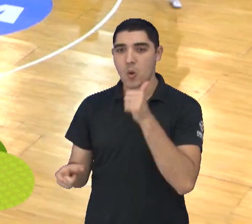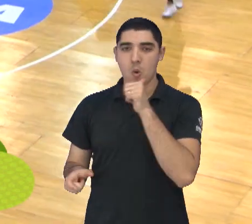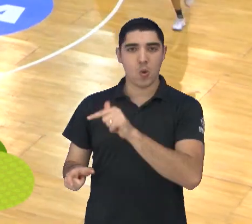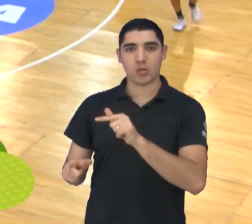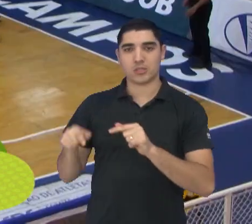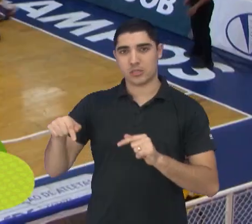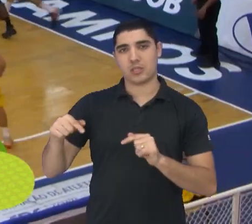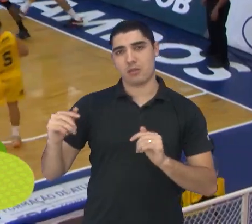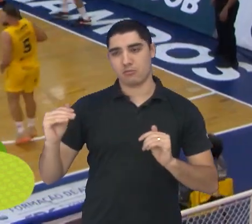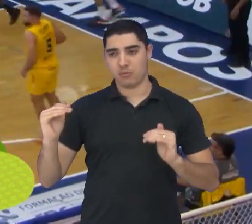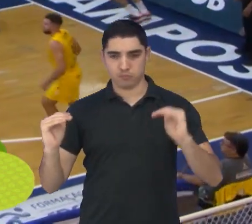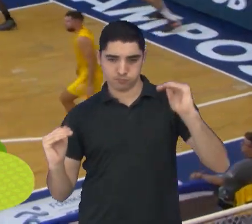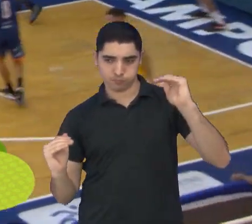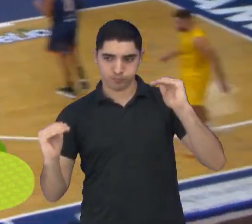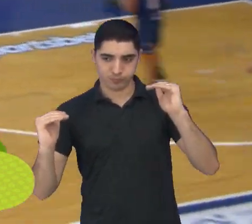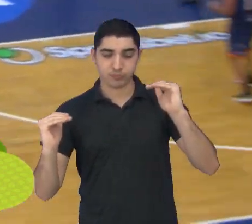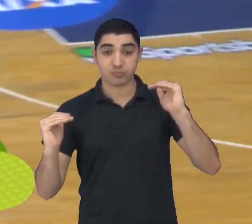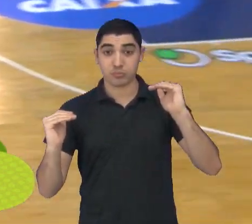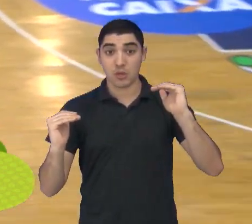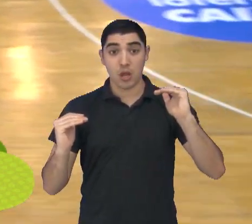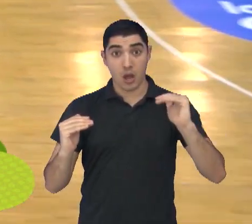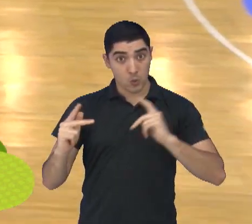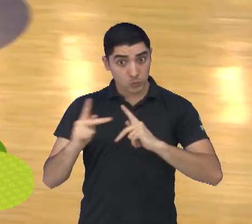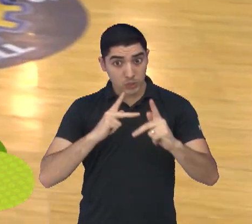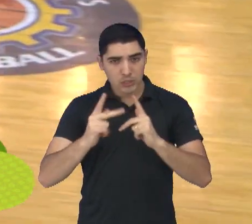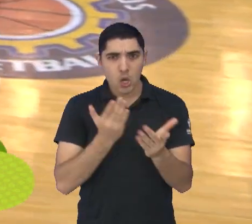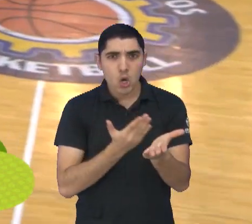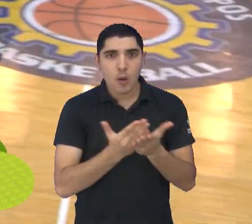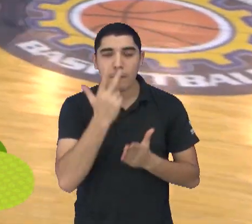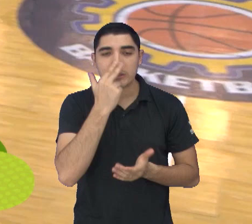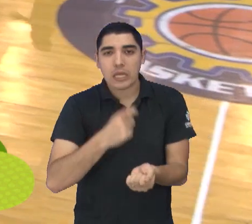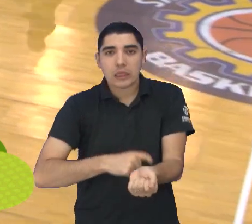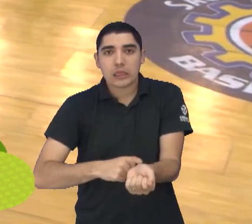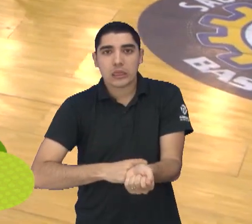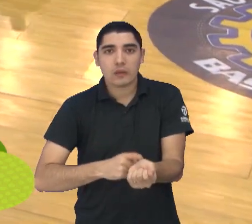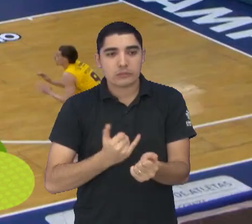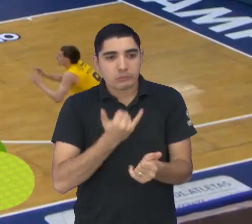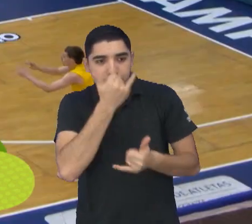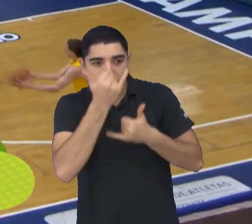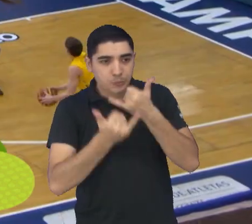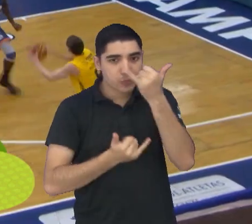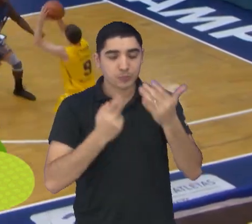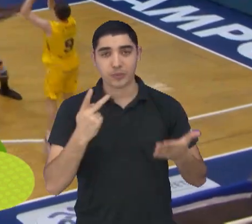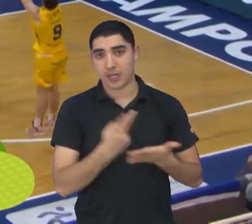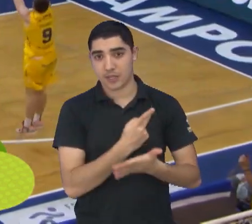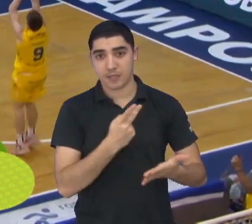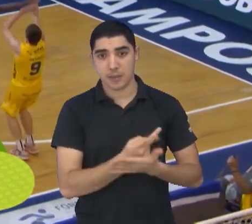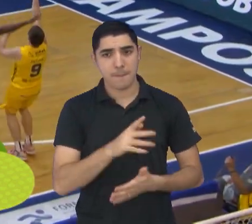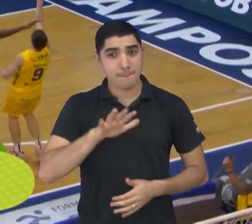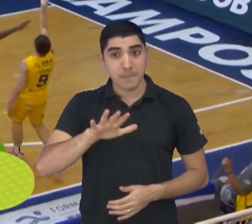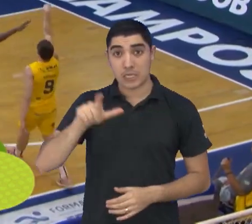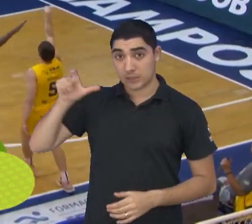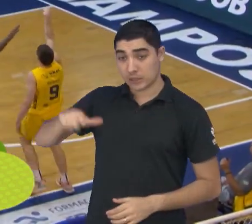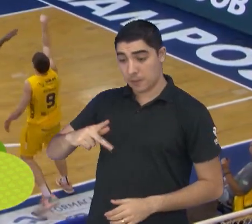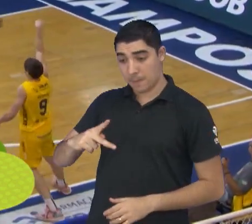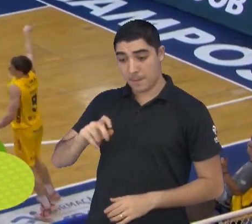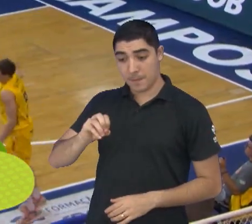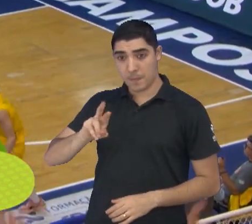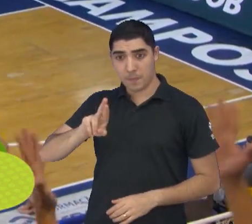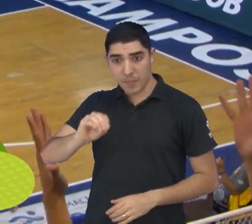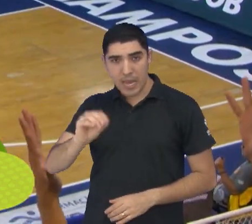paraibanos. O São José começou a ficar nervoso. Mas o garoto Pedro Infante